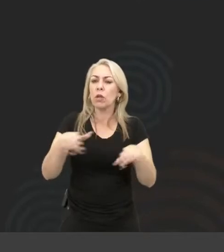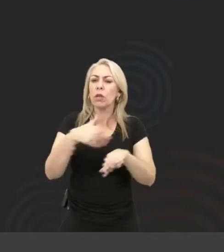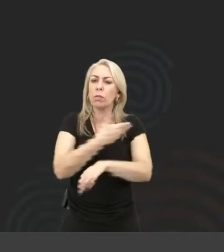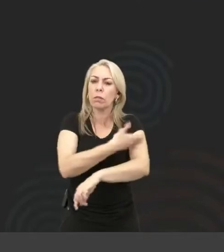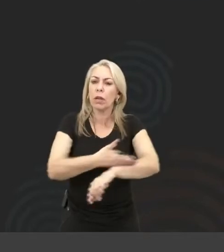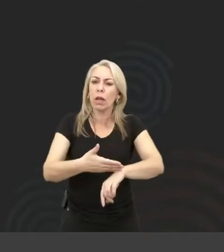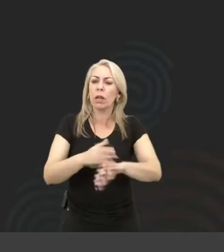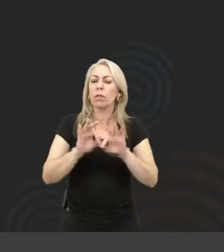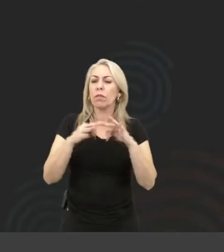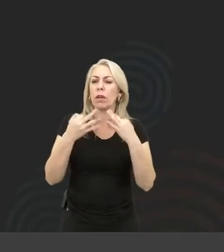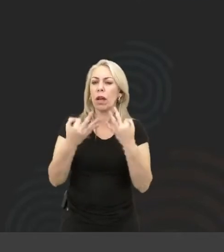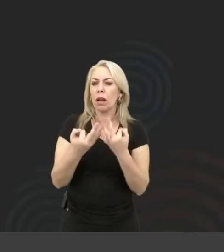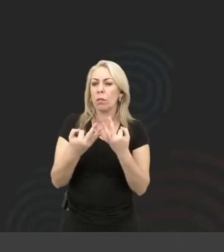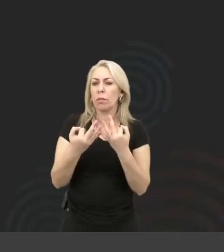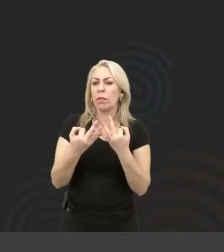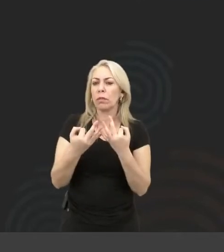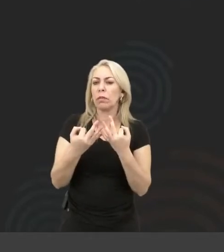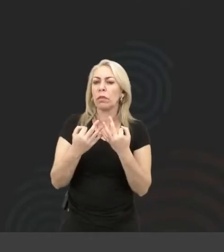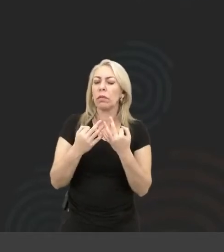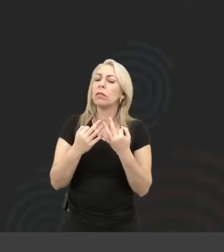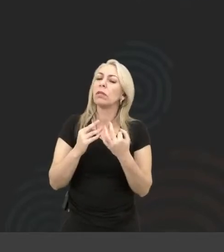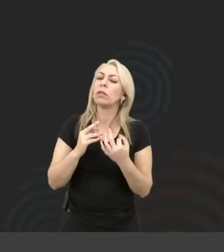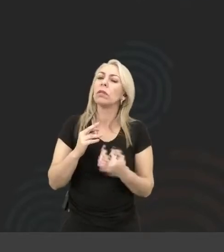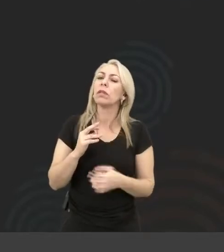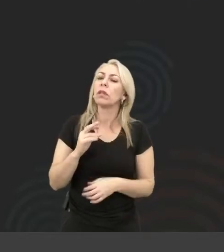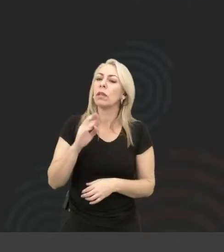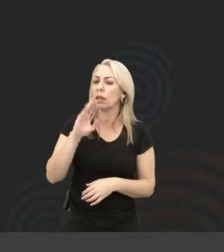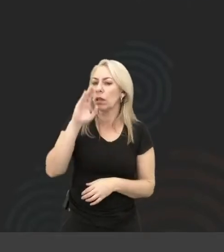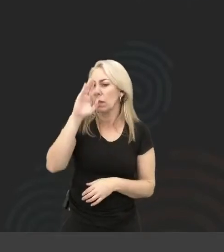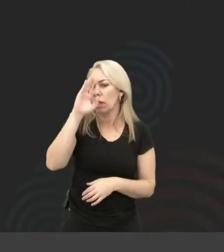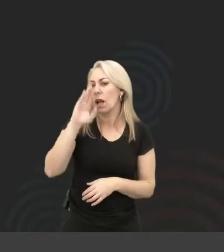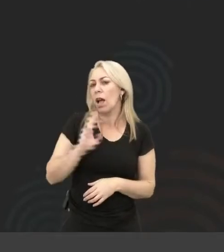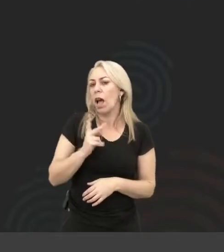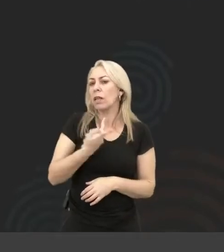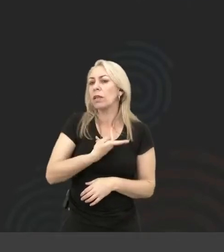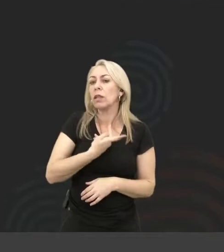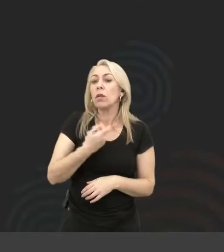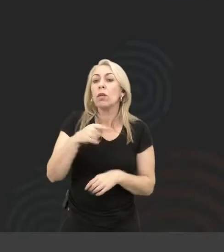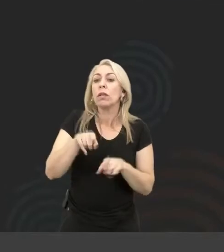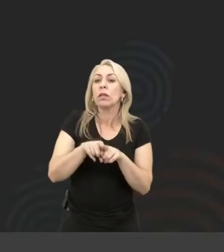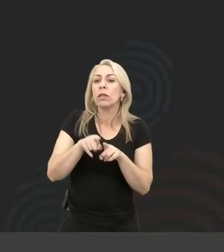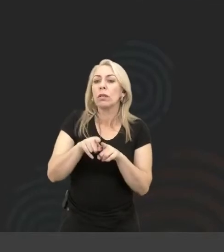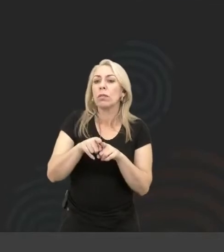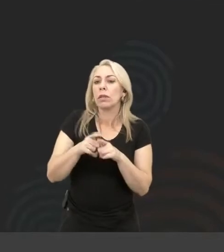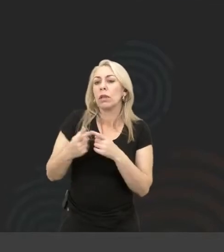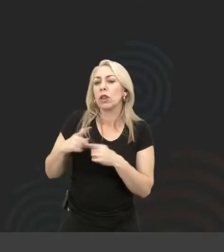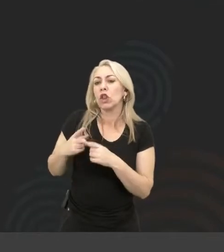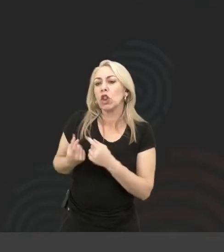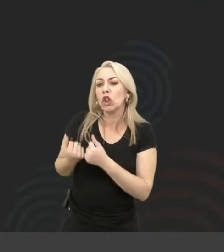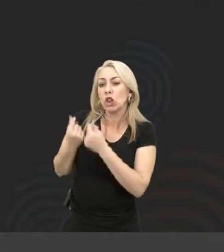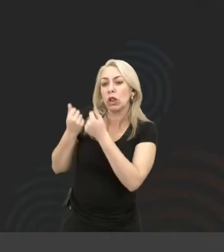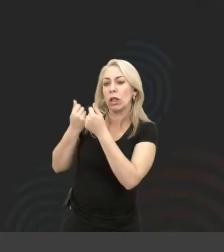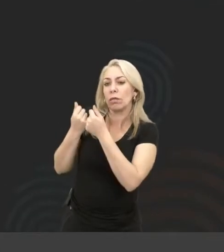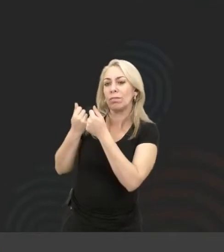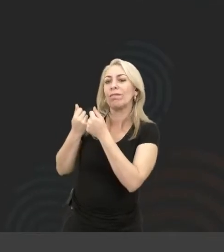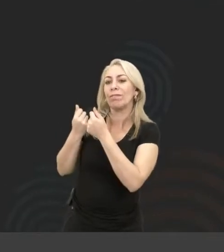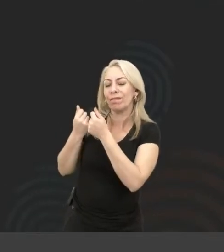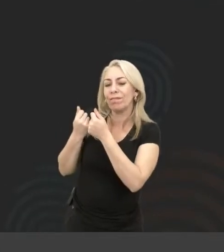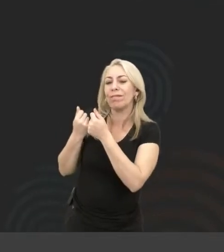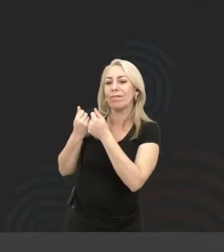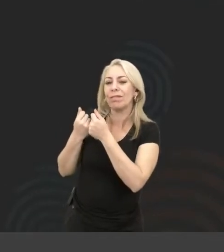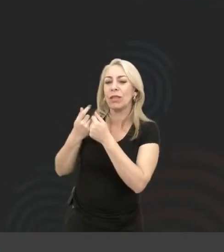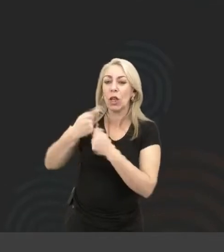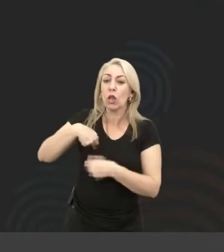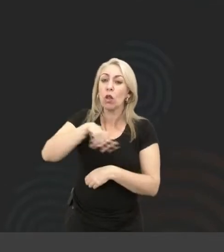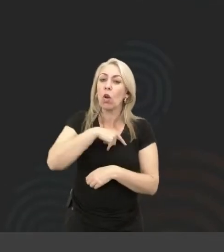família, a família hétero, né, e de classe alta. O que que nós